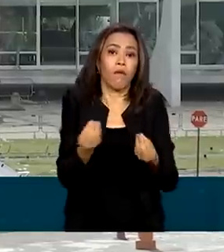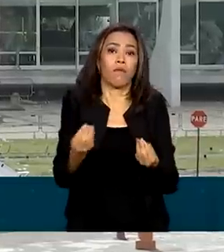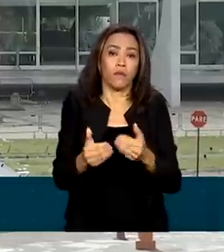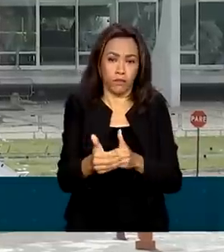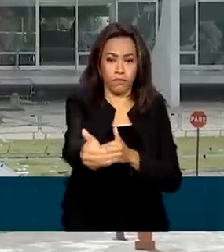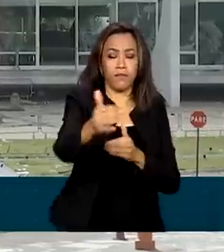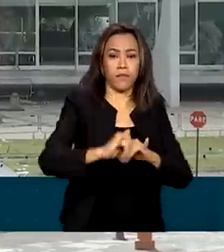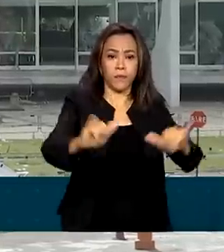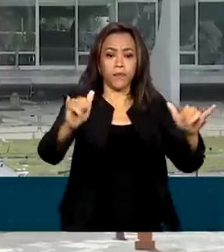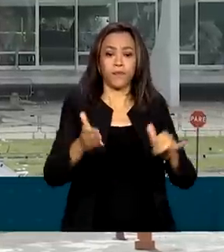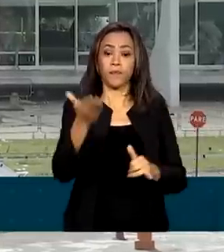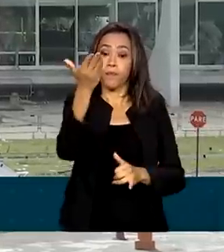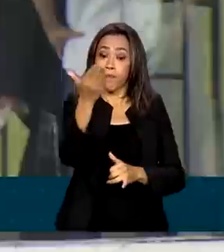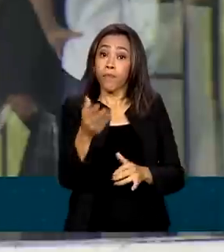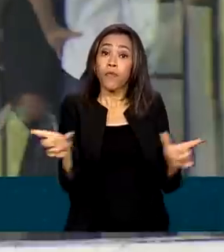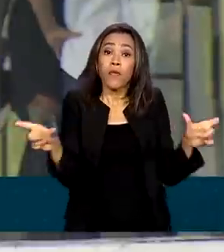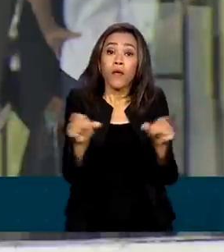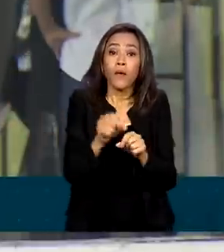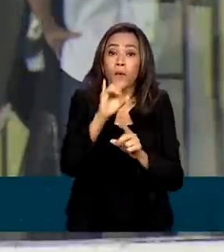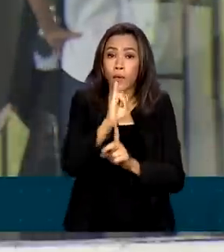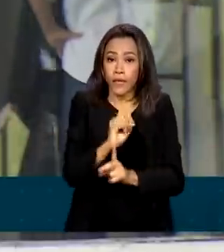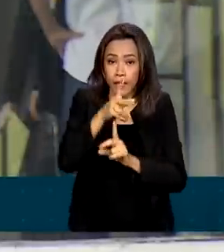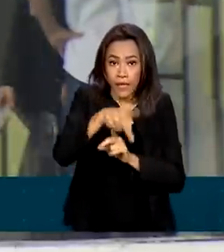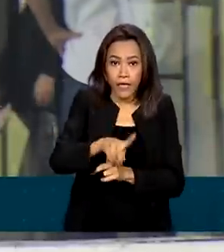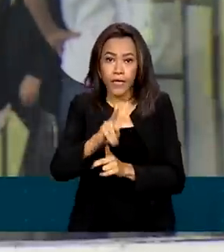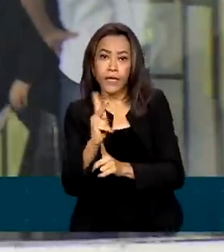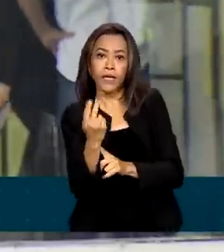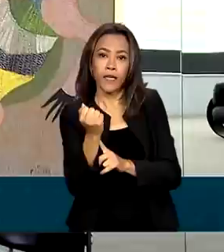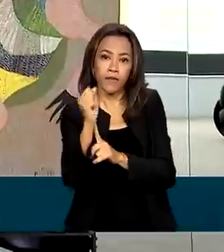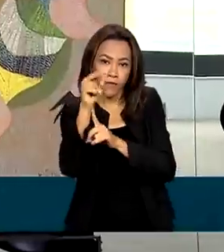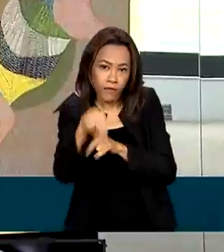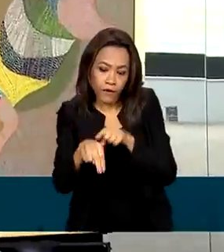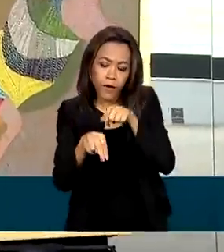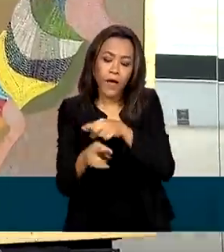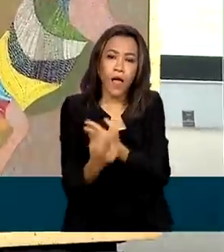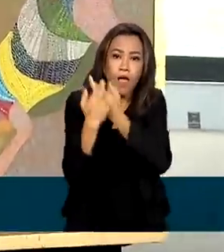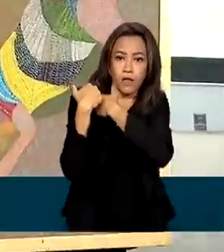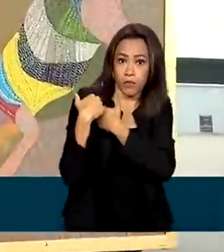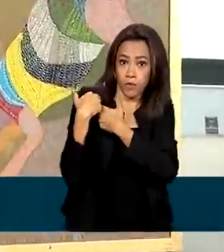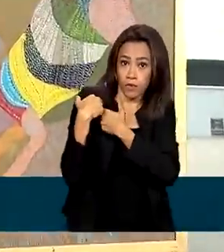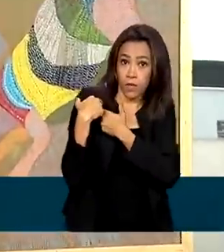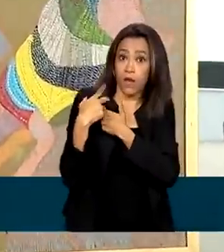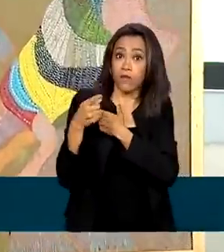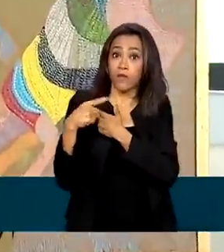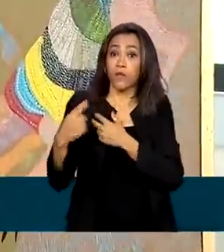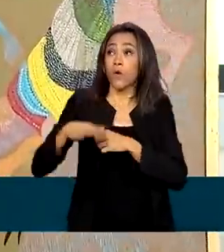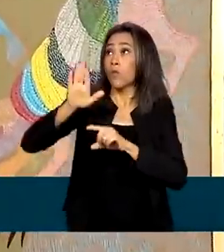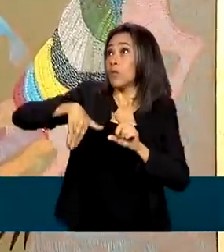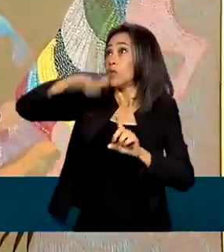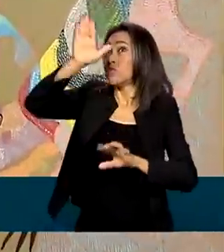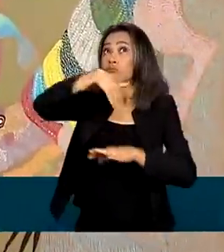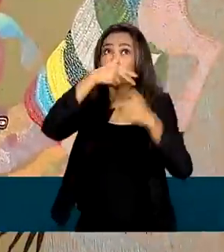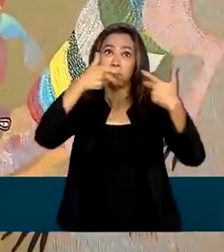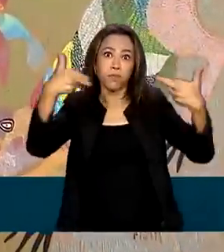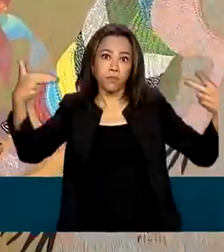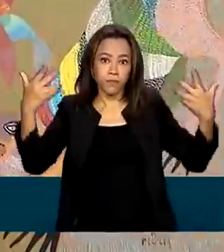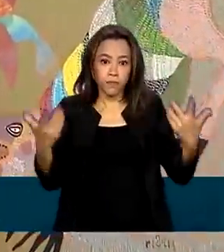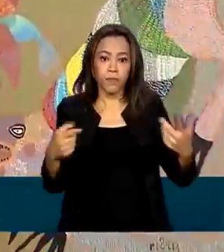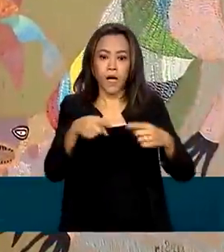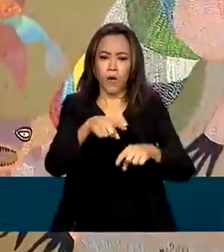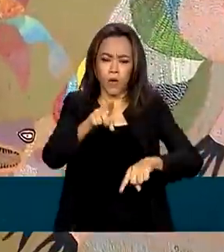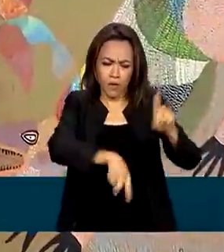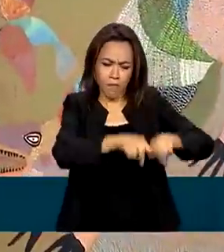responsável pela preservação do Conjunto Arquitetônico de Brasília. Já os móveis e obras de arte não tombadas são de